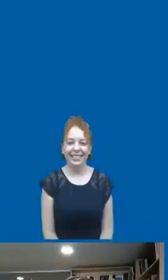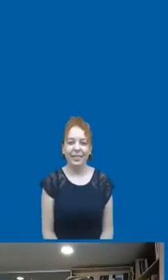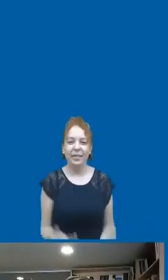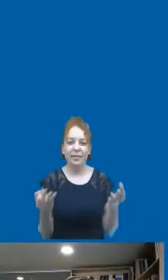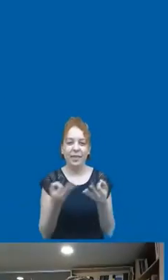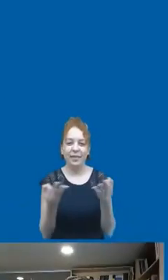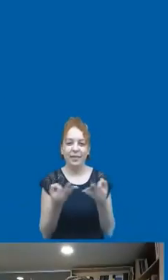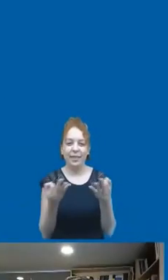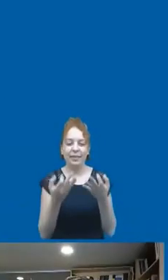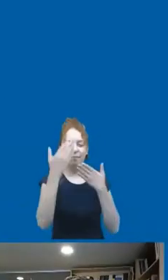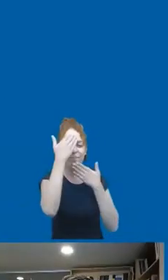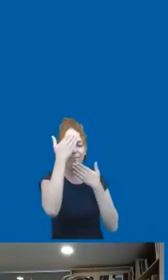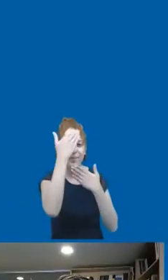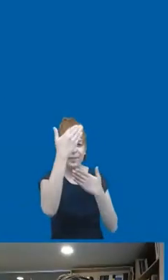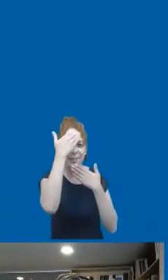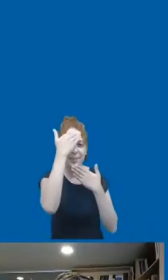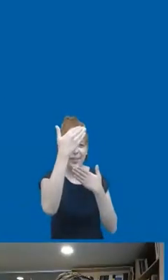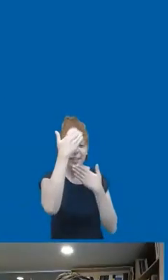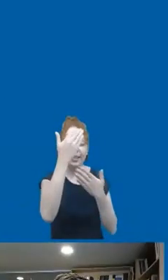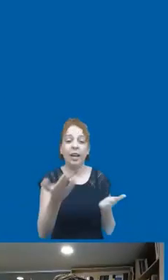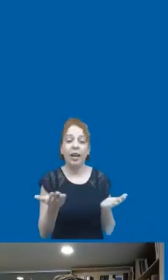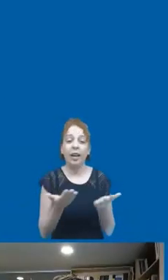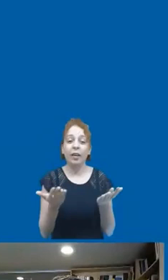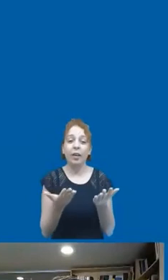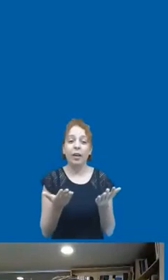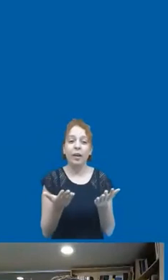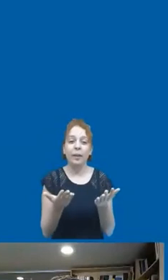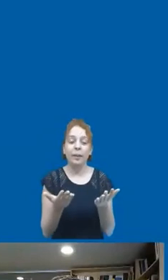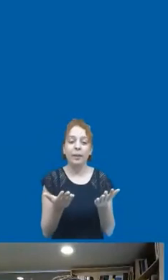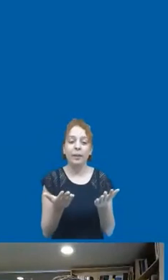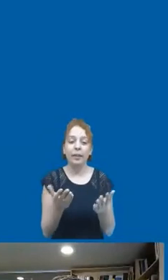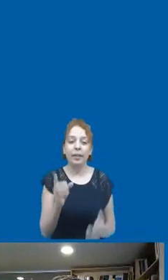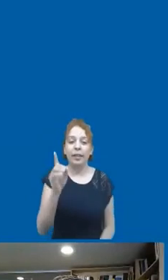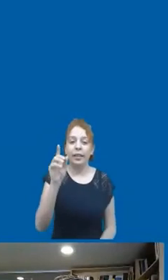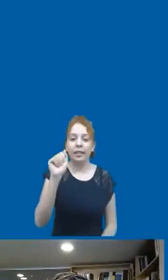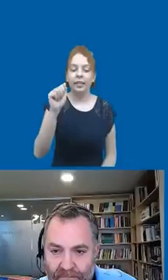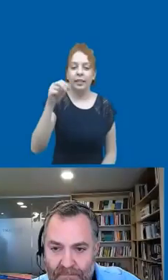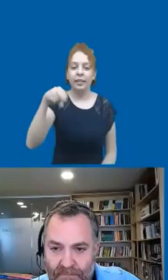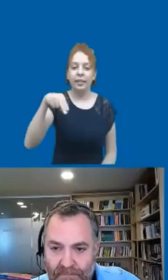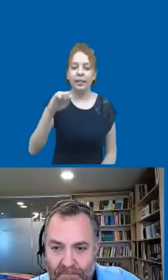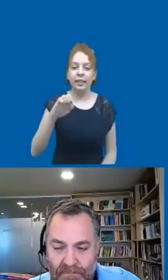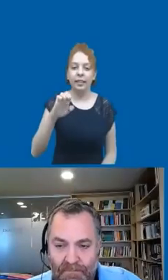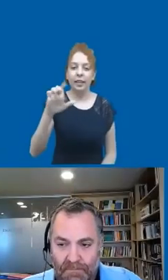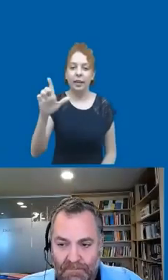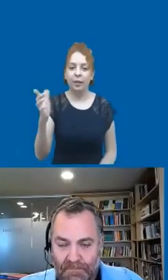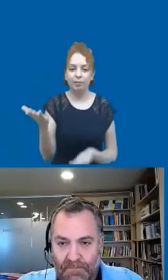Perfeito. Muito obrigado. E agora, por favor, Fiel, queria ouvir